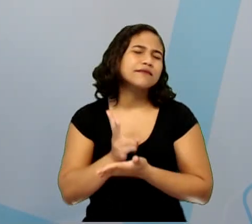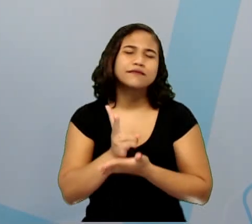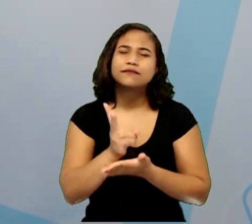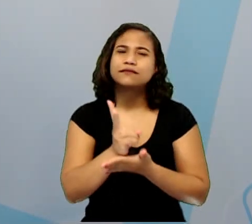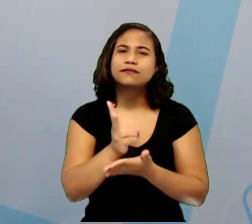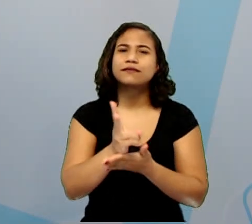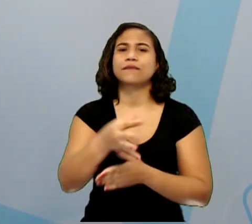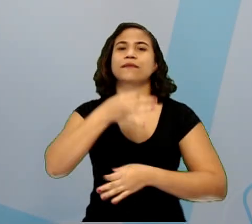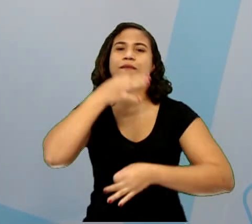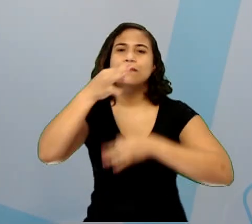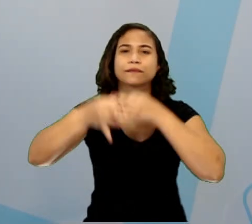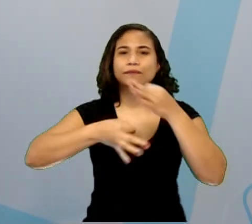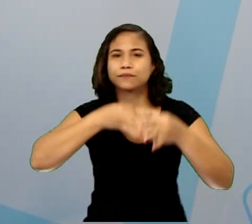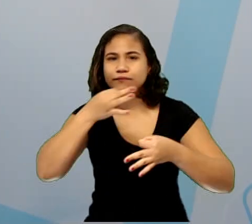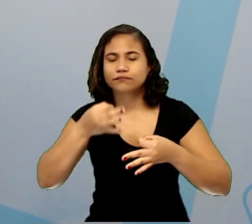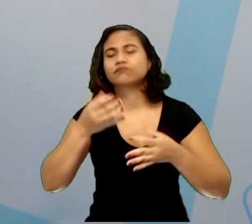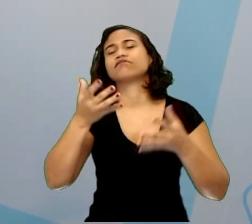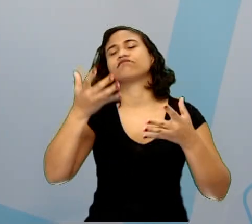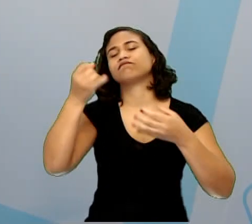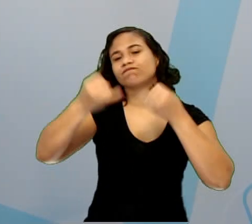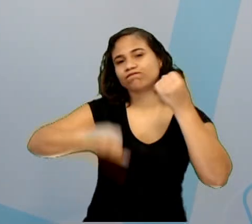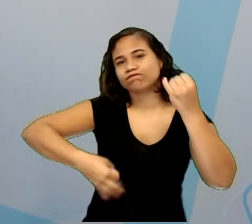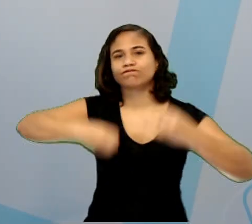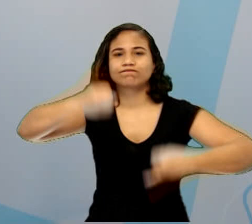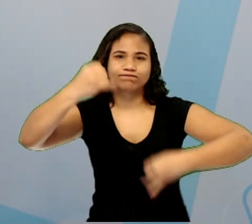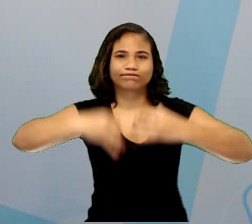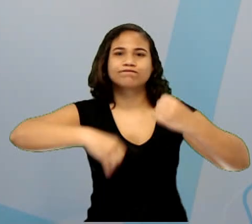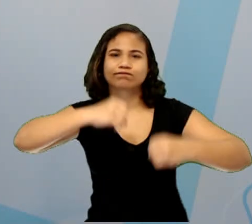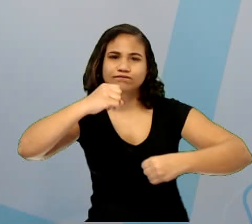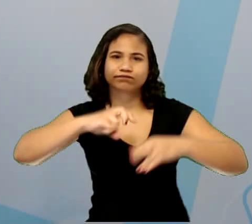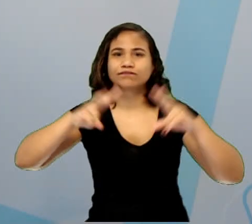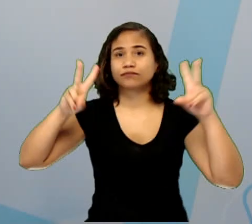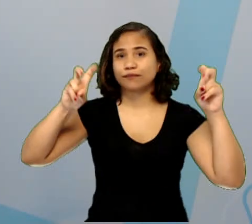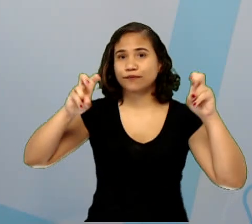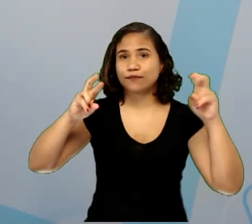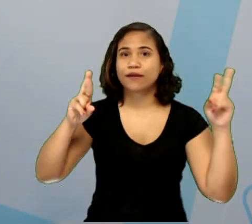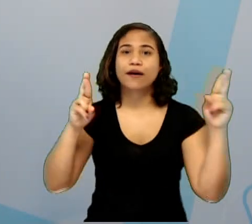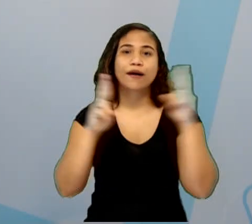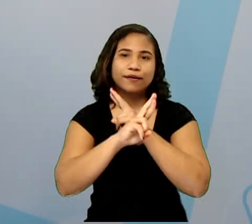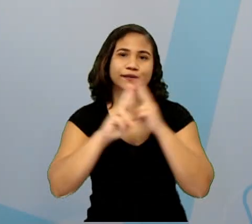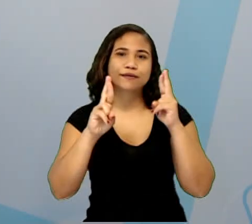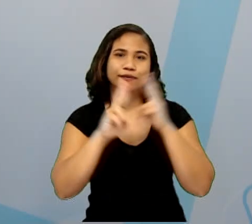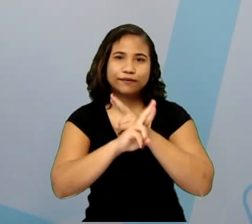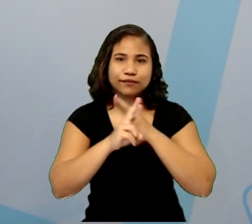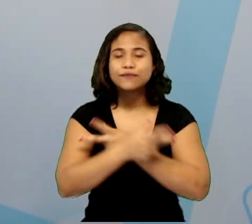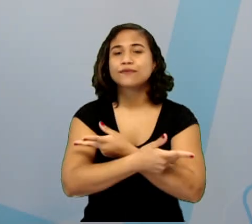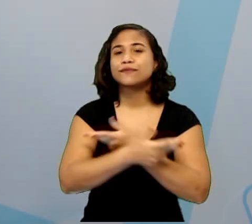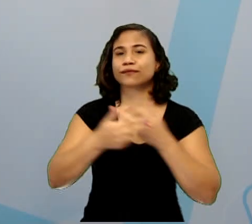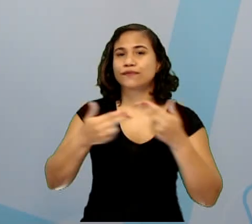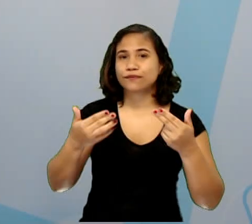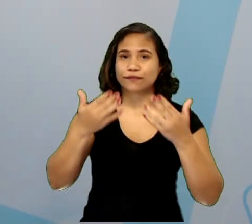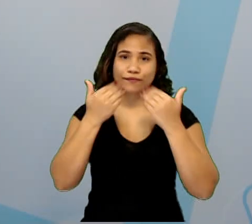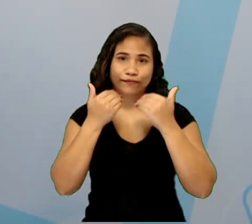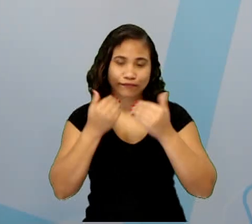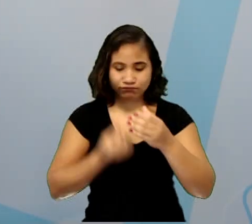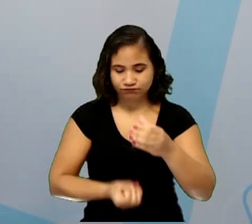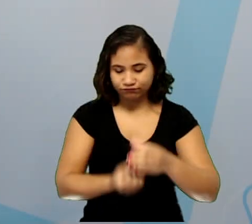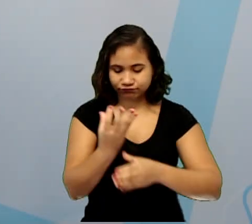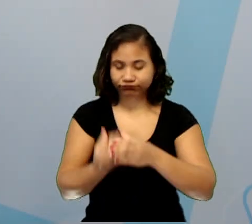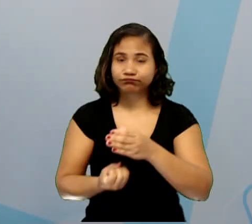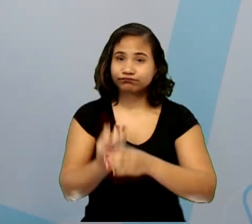parte, sempre falando sobre a questão das relações alimentares. Produtores,